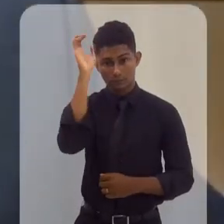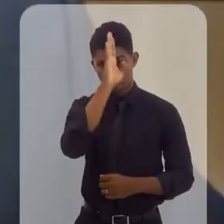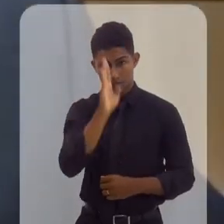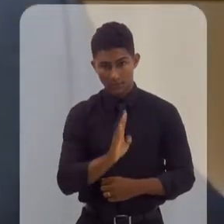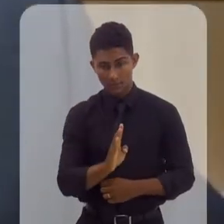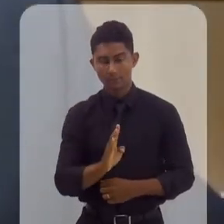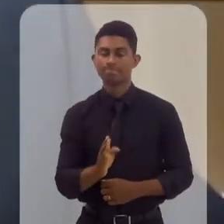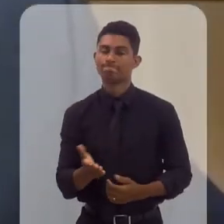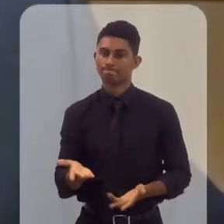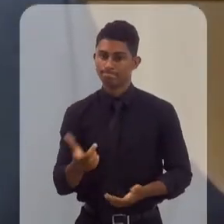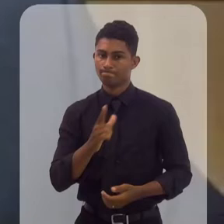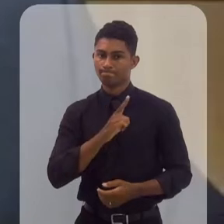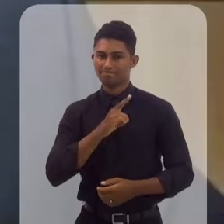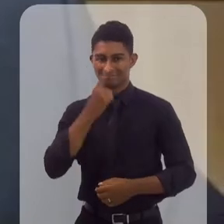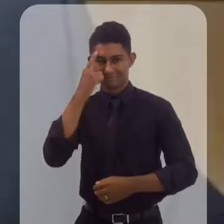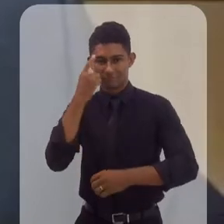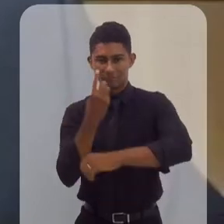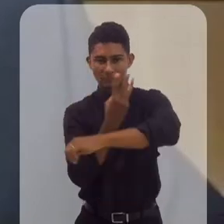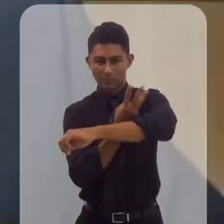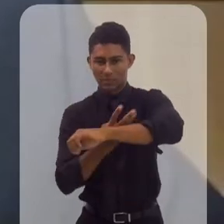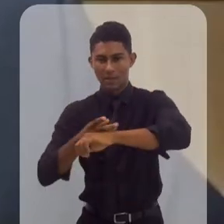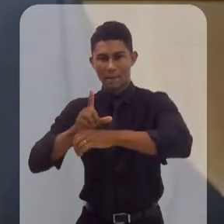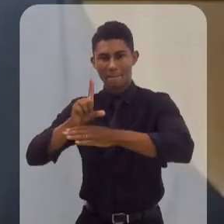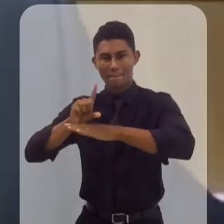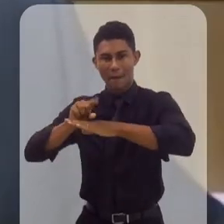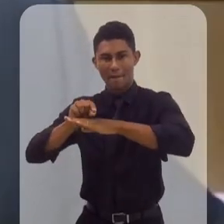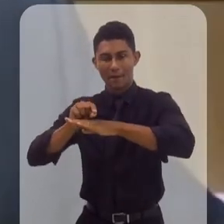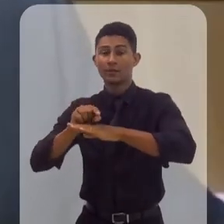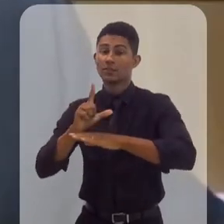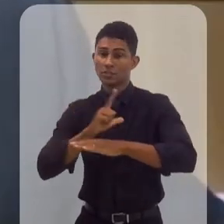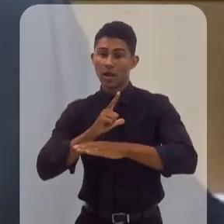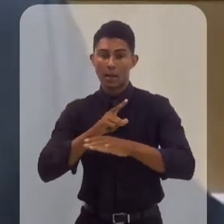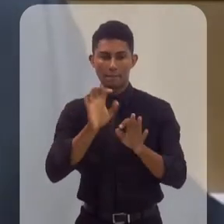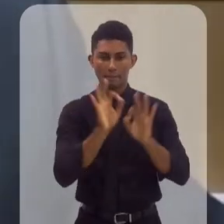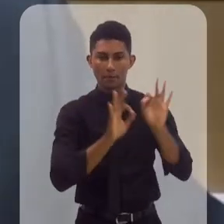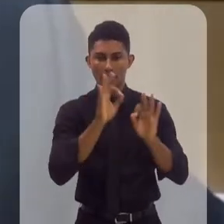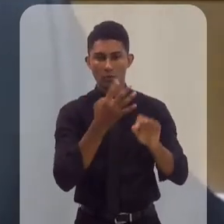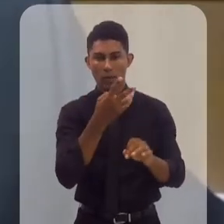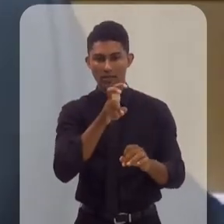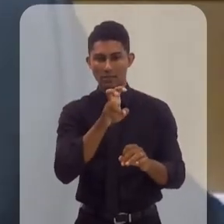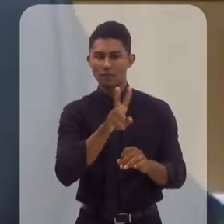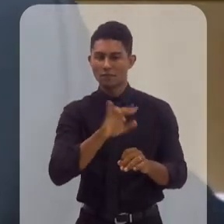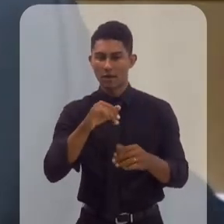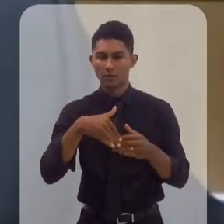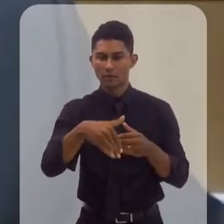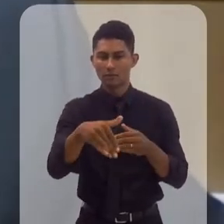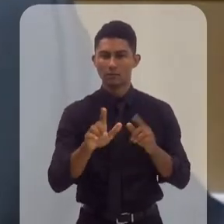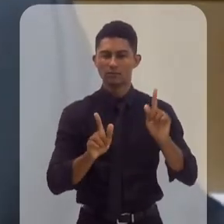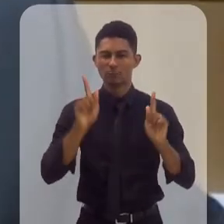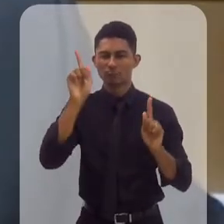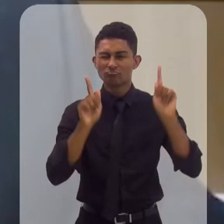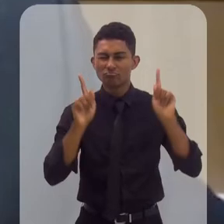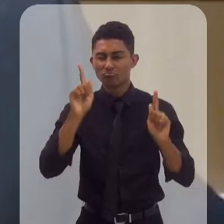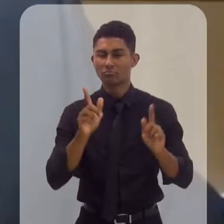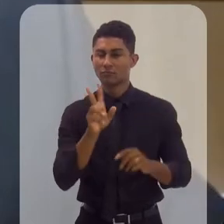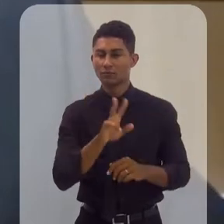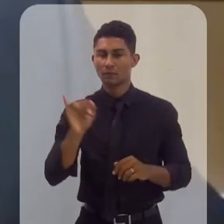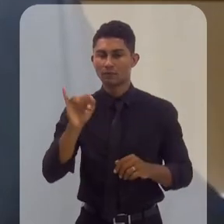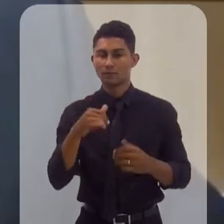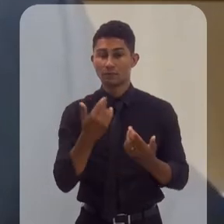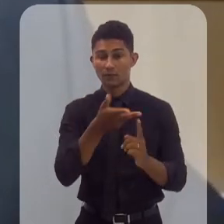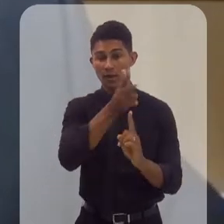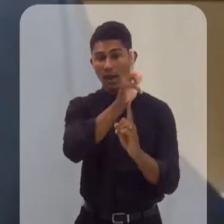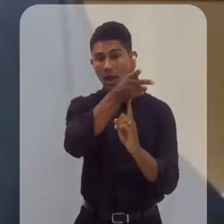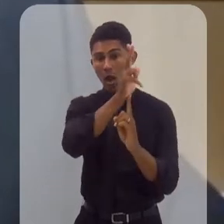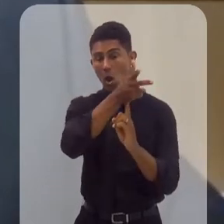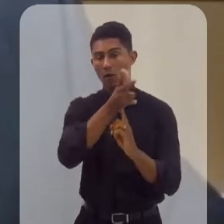já existem, de acordo com o IBAMA, 45 projetos em fase de licenciamento na Olic Offshore e